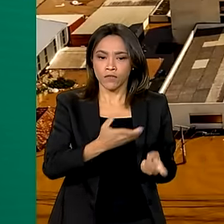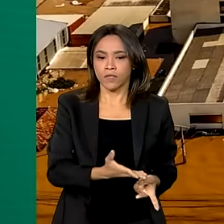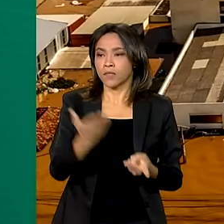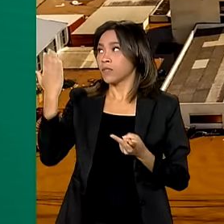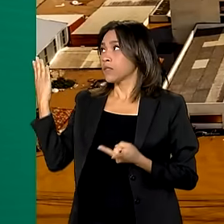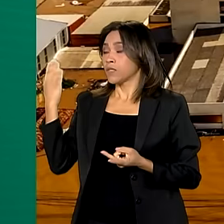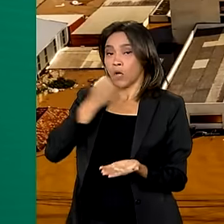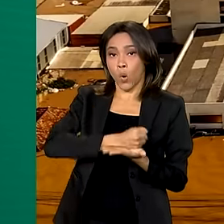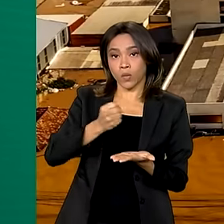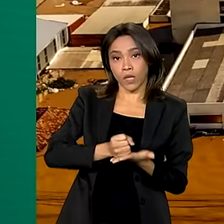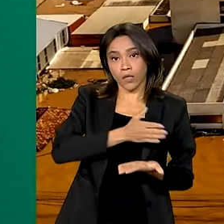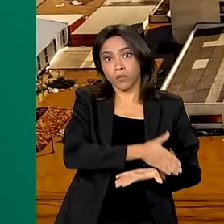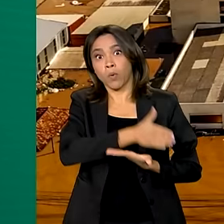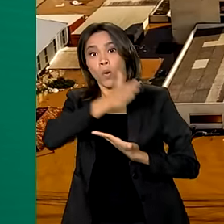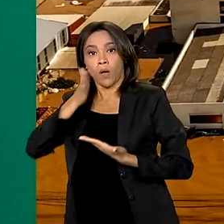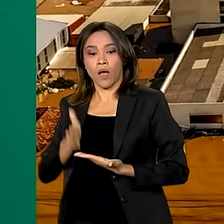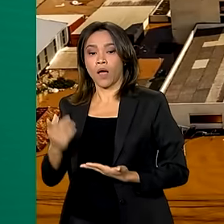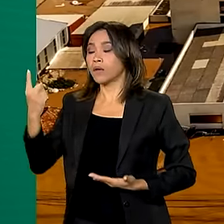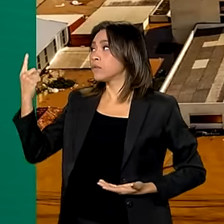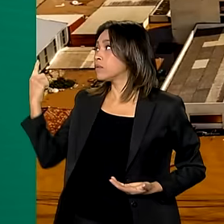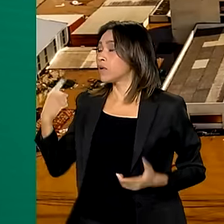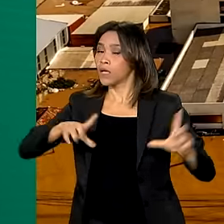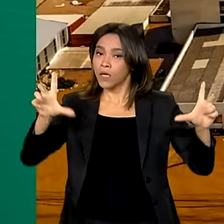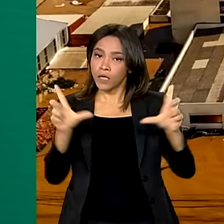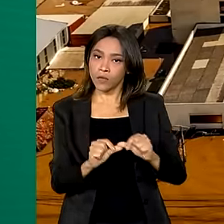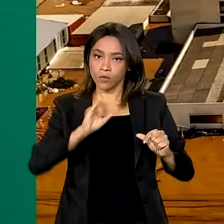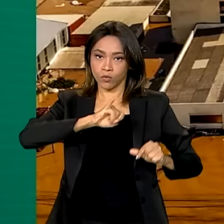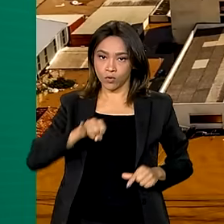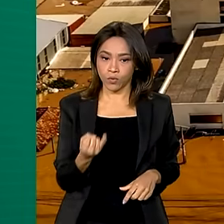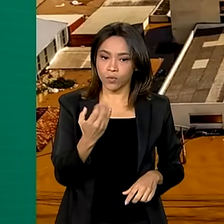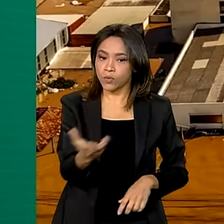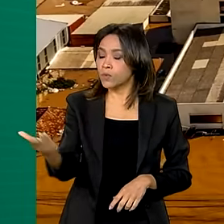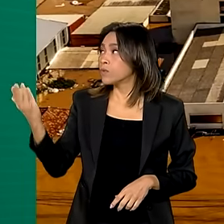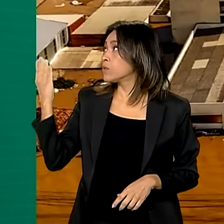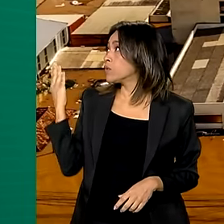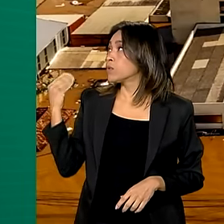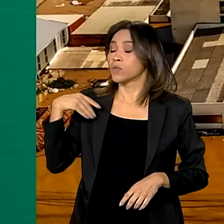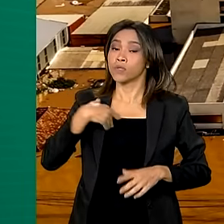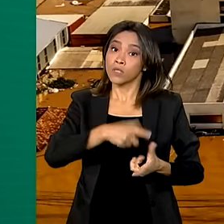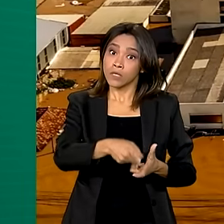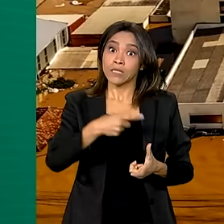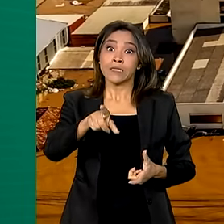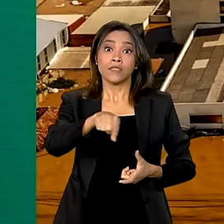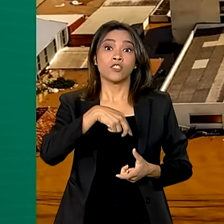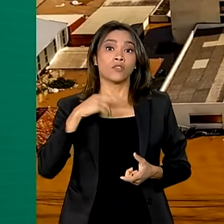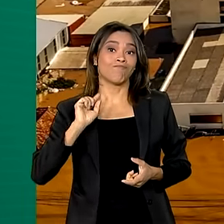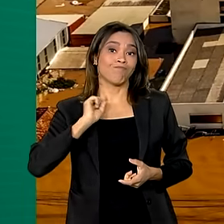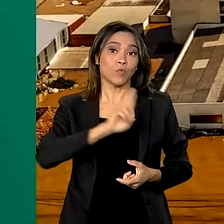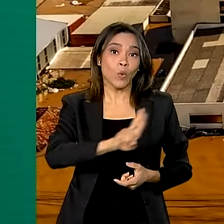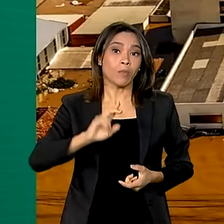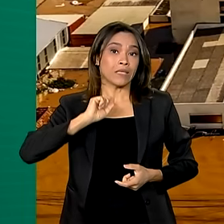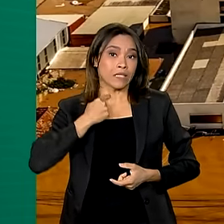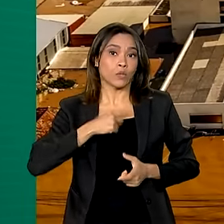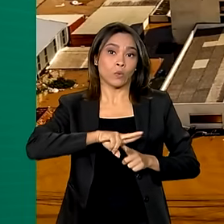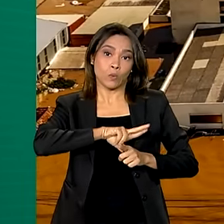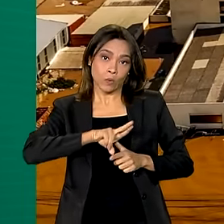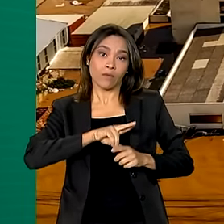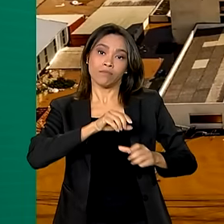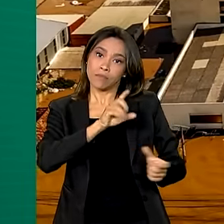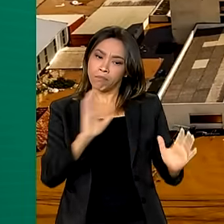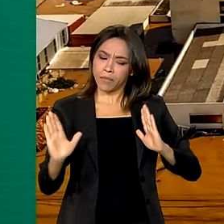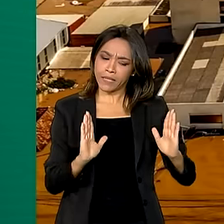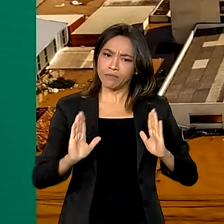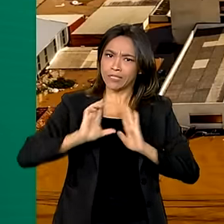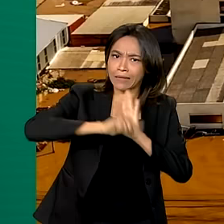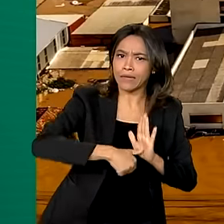de contratos, redução de tarifas de juros, suspensão da negativação dos clientes com até 15 dias de atraso